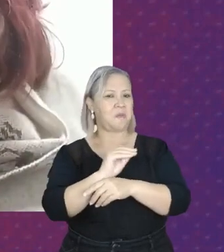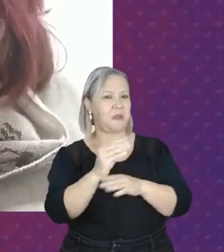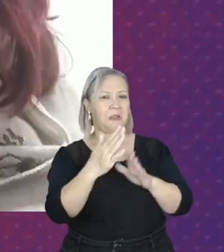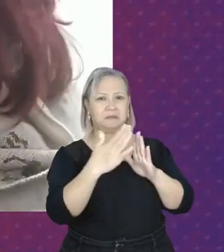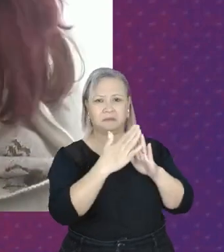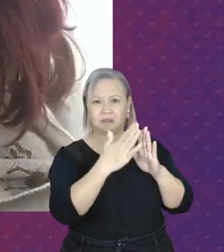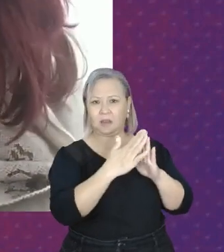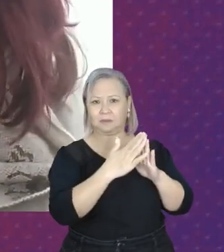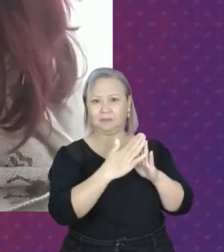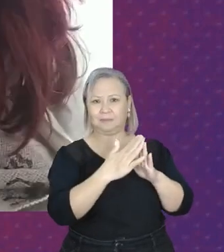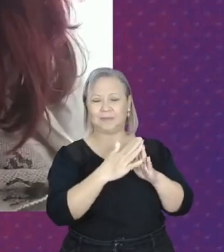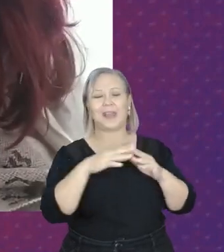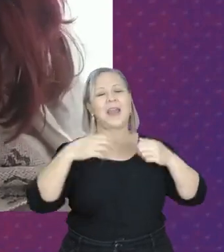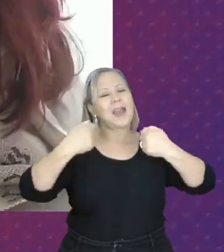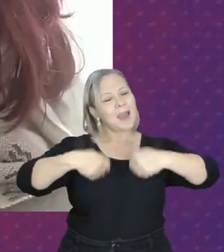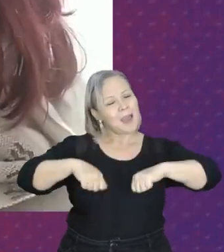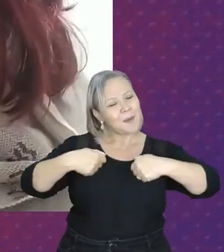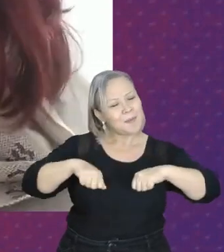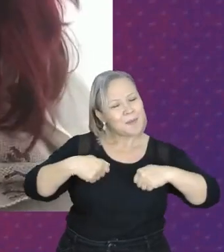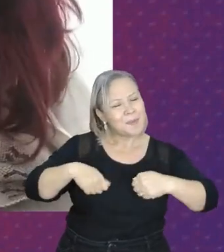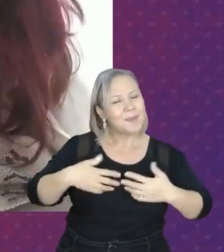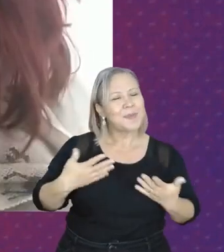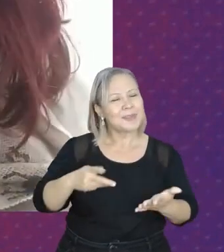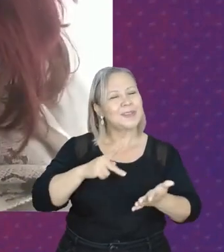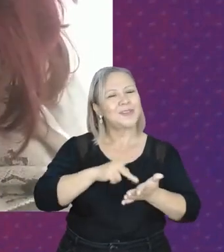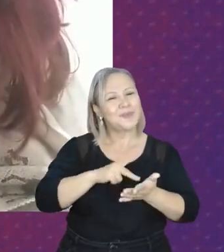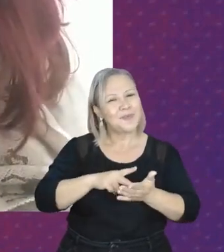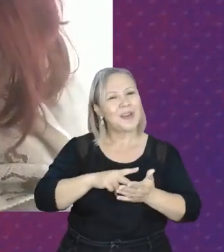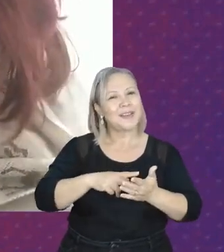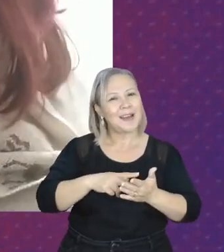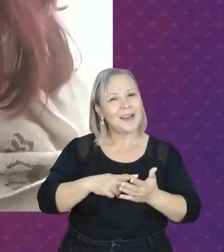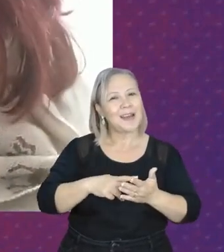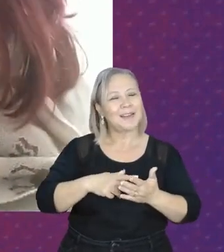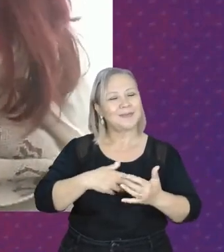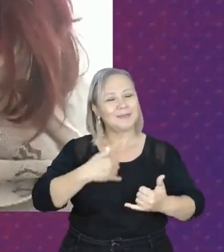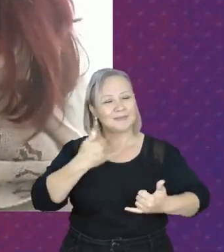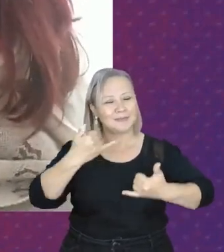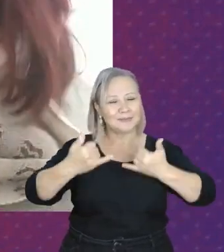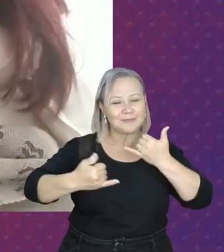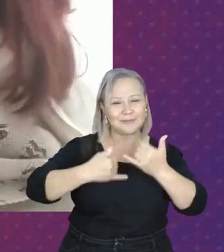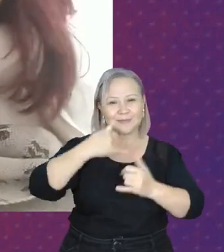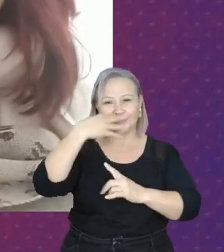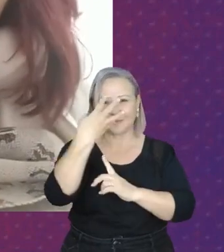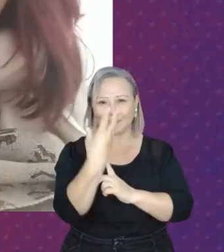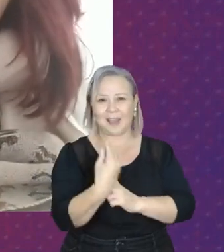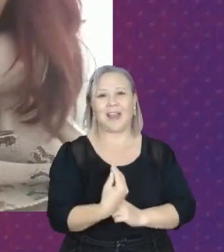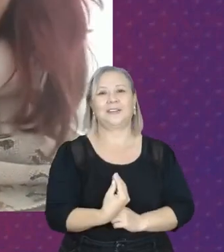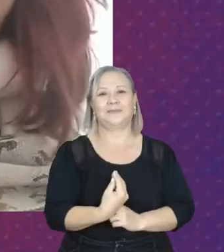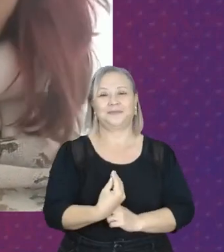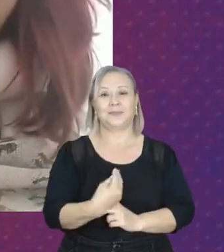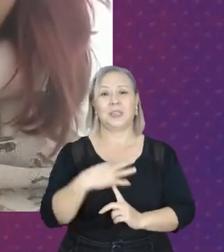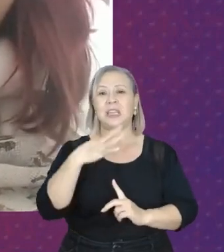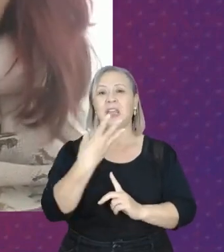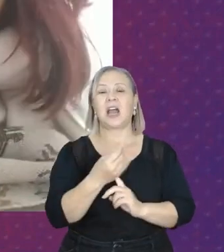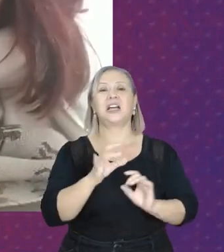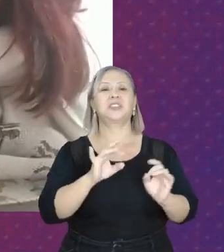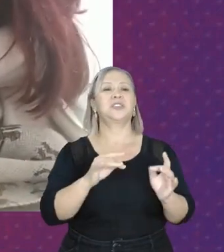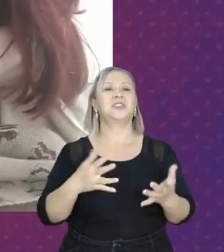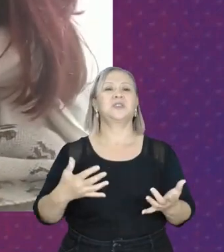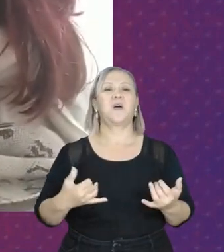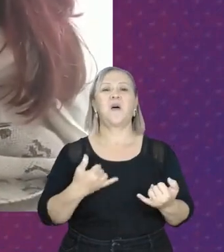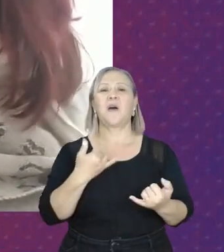A gente precisa e necessita de diversão e arte, e a arte não é apenas divertida